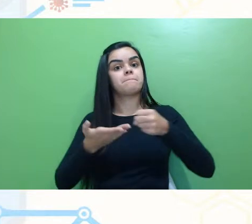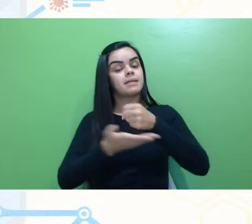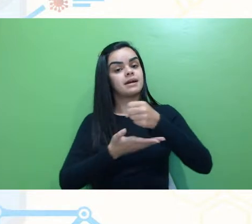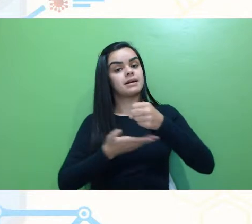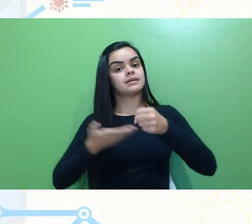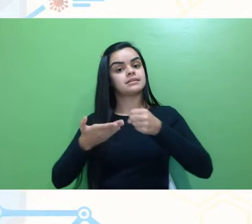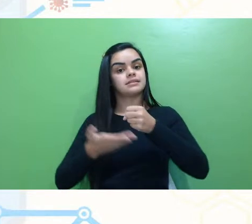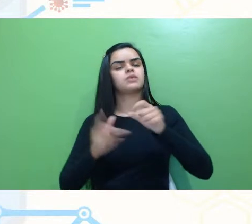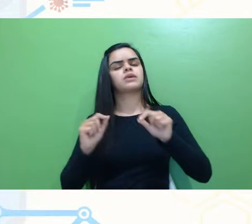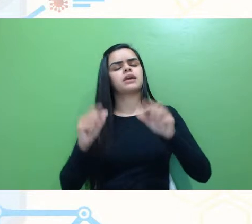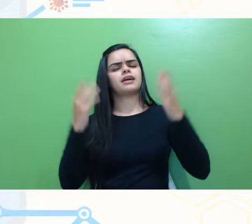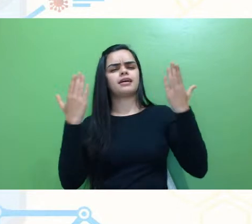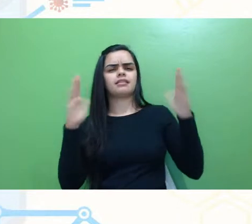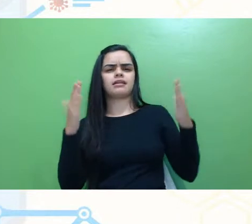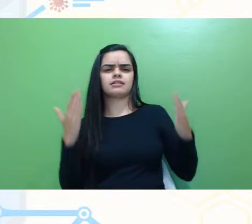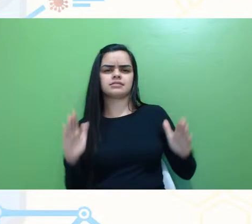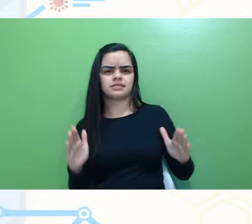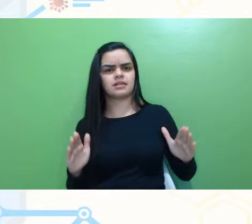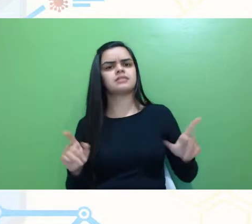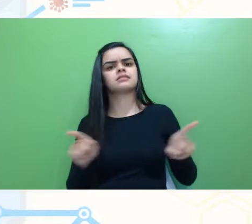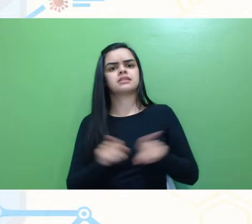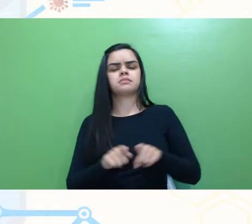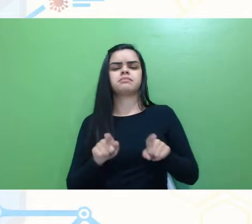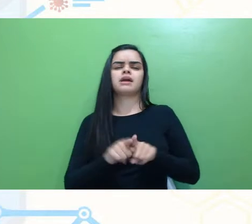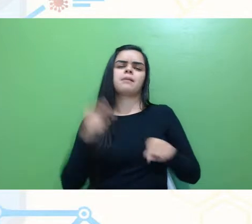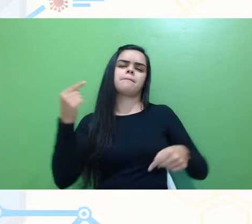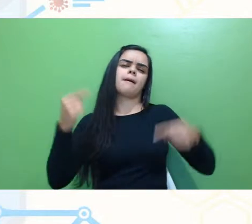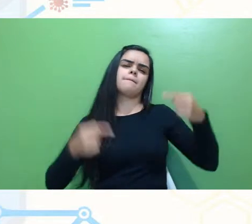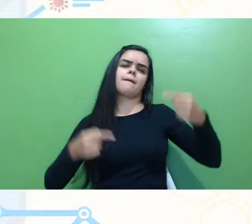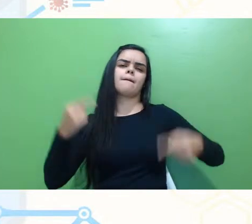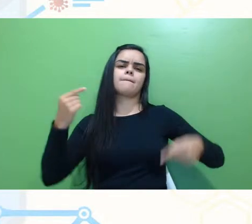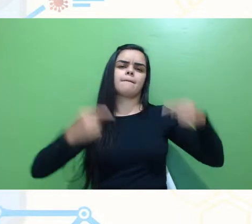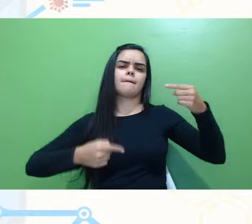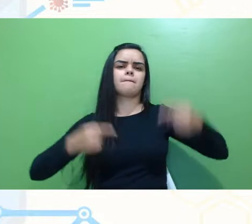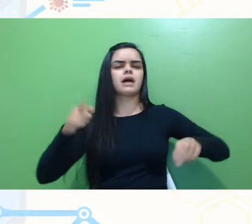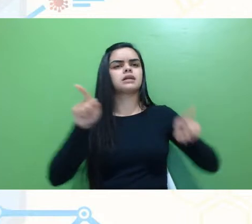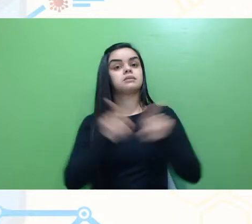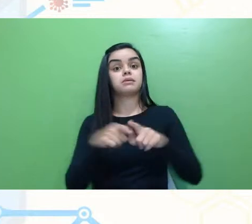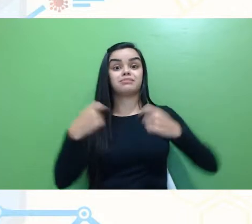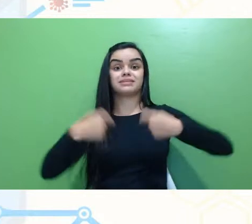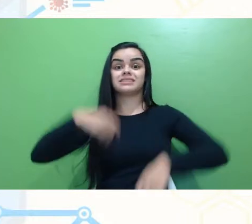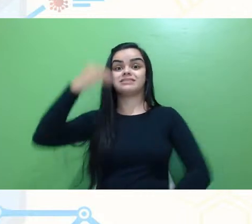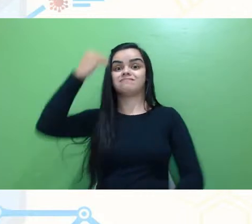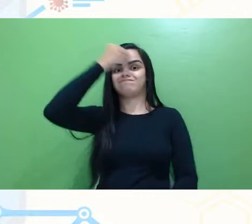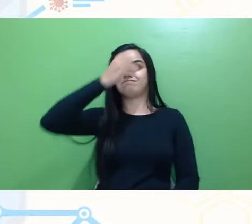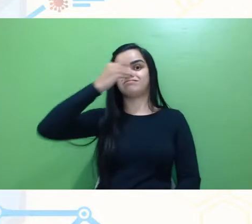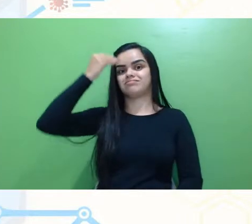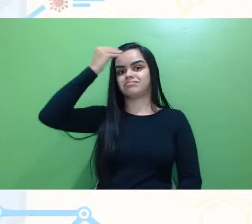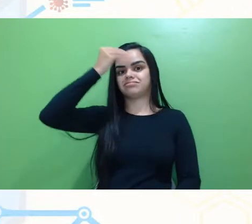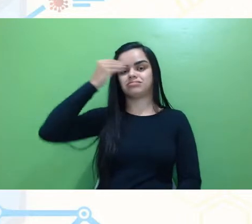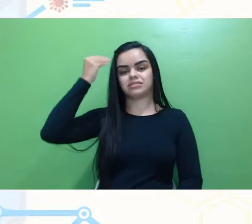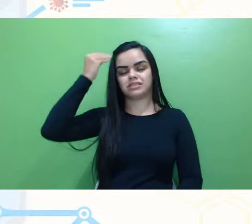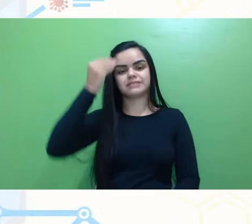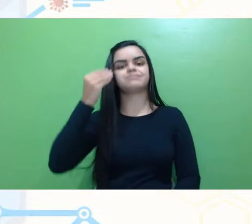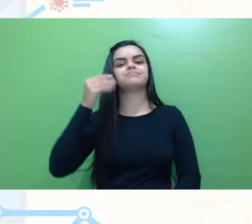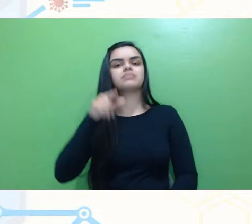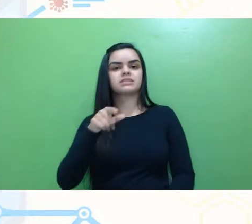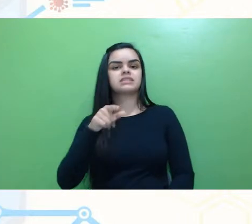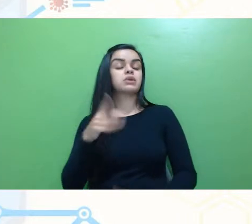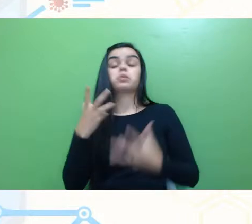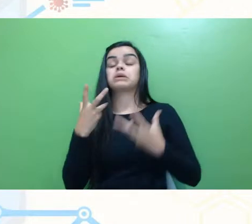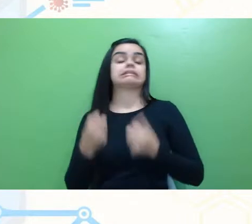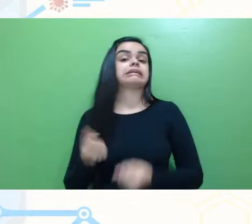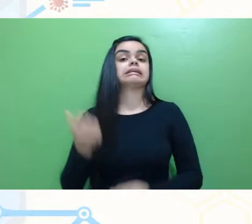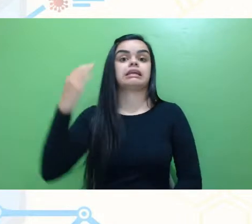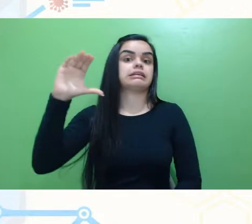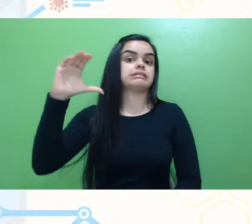analisada, mais bem debatida, né, refletida, enfim, esse negacionismo científico,